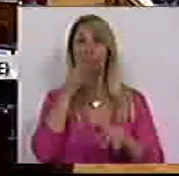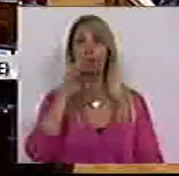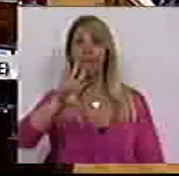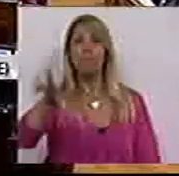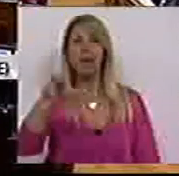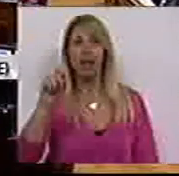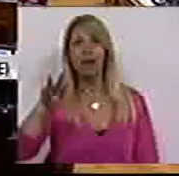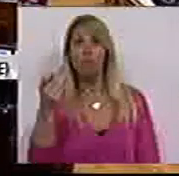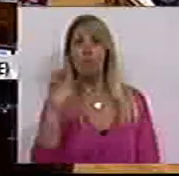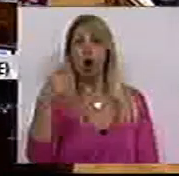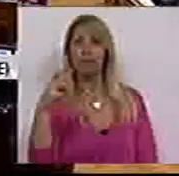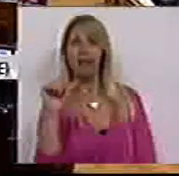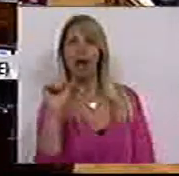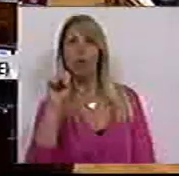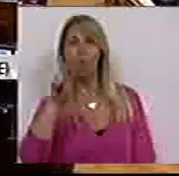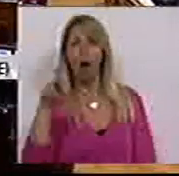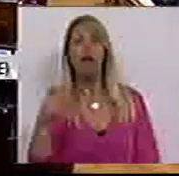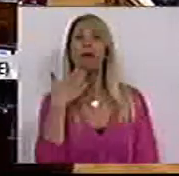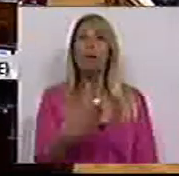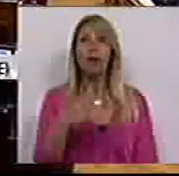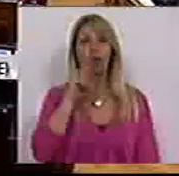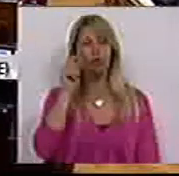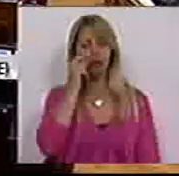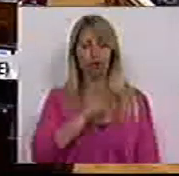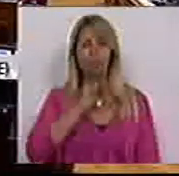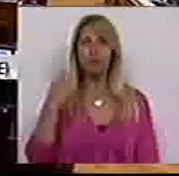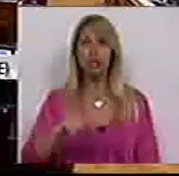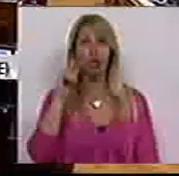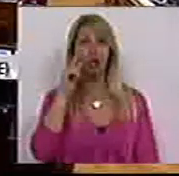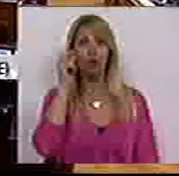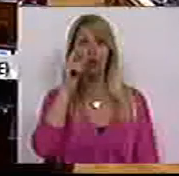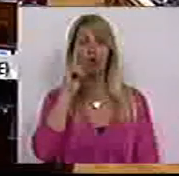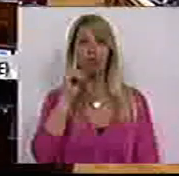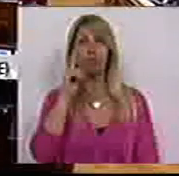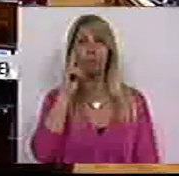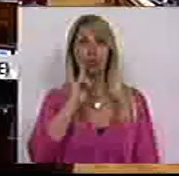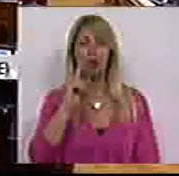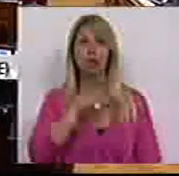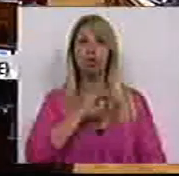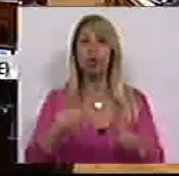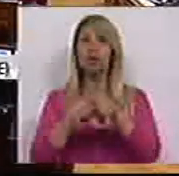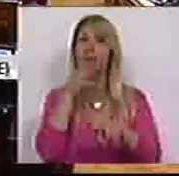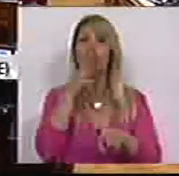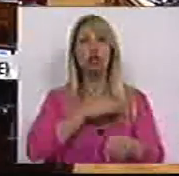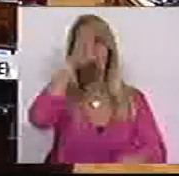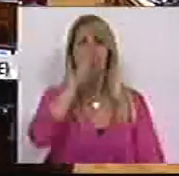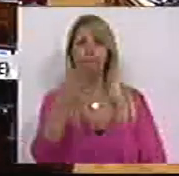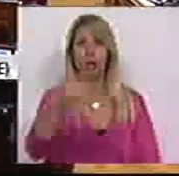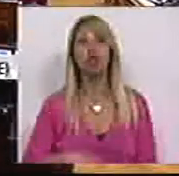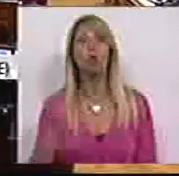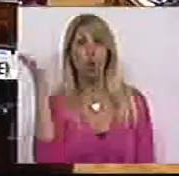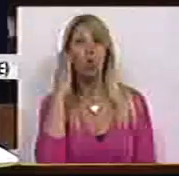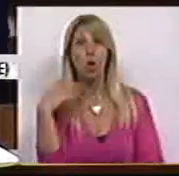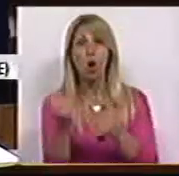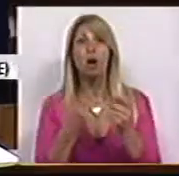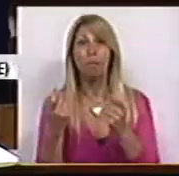Muito obrigada, Sr. Presidente, Srs. Deputados, Srs. Membros do Governo, Sr. Ministro. Não quis trazer este debate só os números de uma geração que de tão precária já